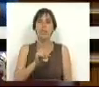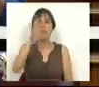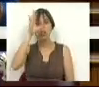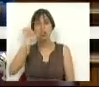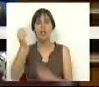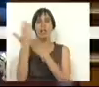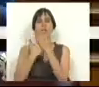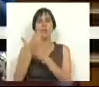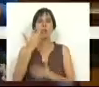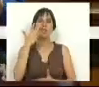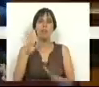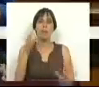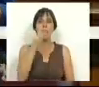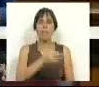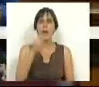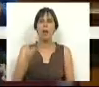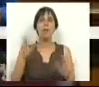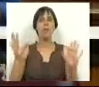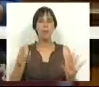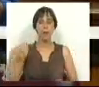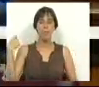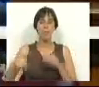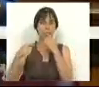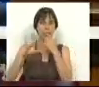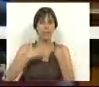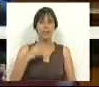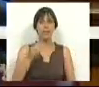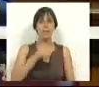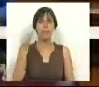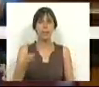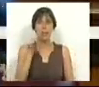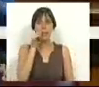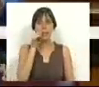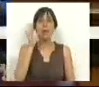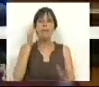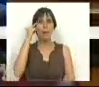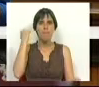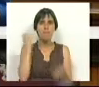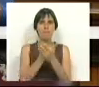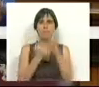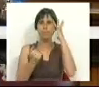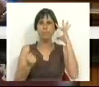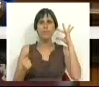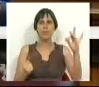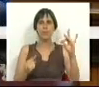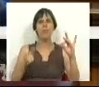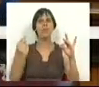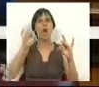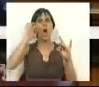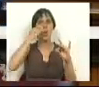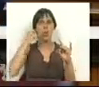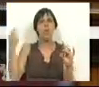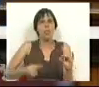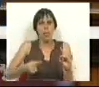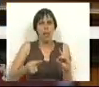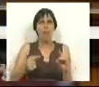de Estado e dos Negócios Estrangeiros, Paulo Portas, Presidente do CDS-PP. Mas as marcas ficam e devem ter consequências